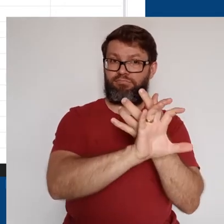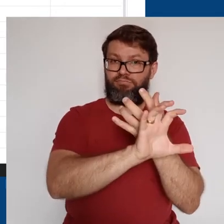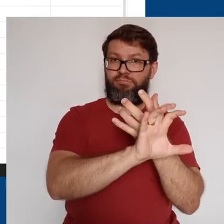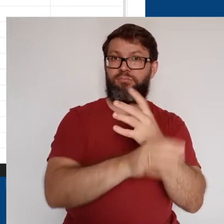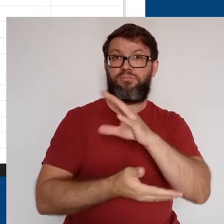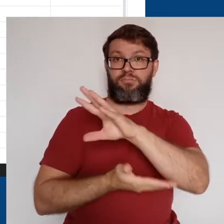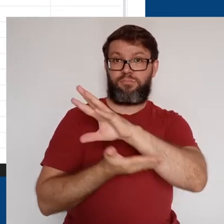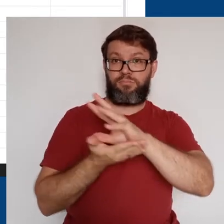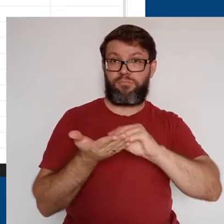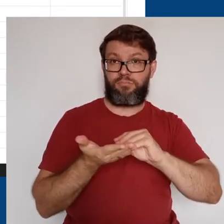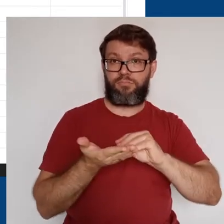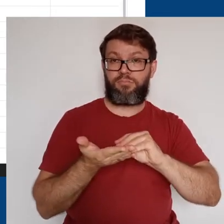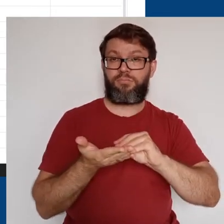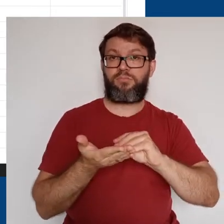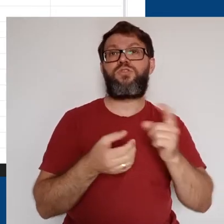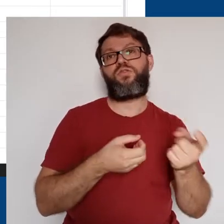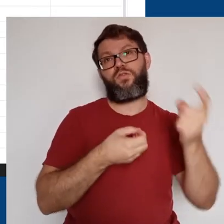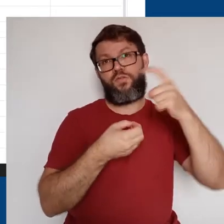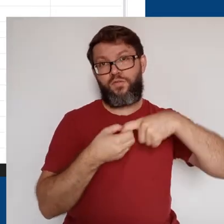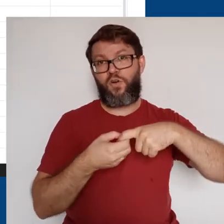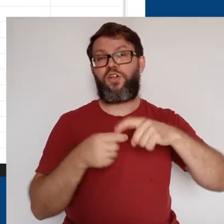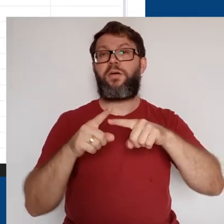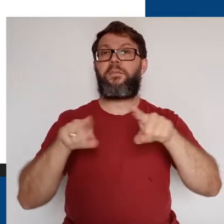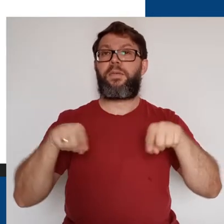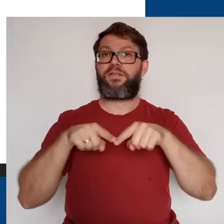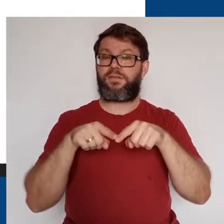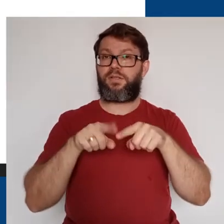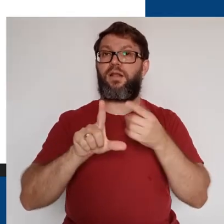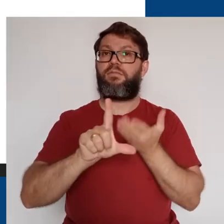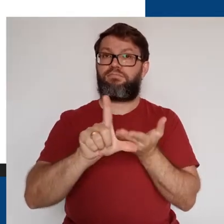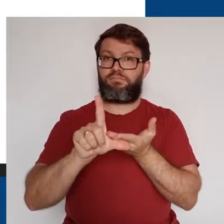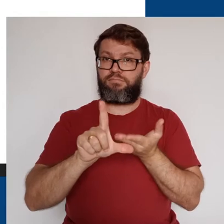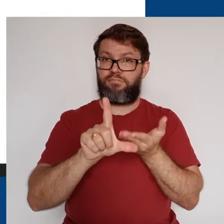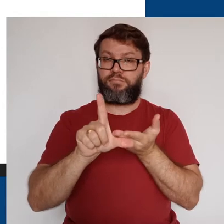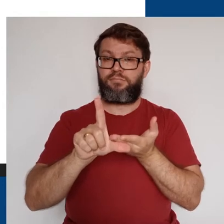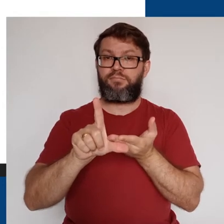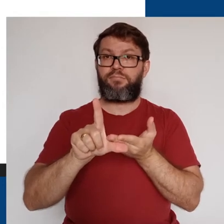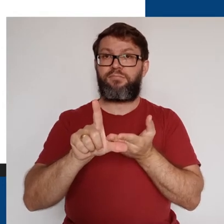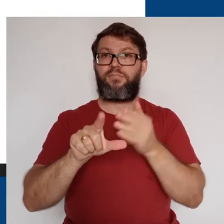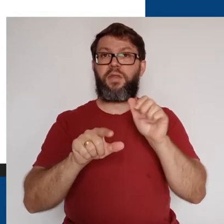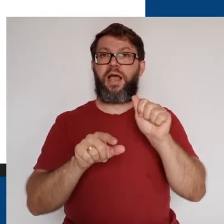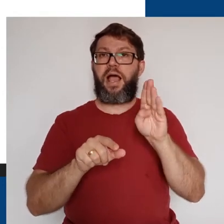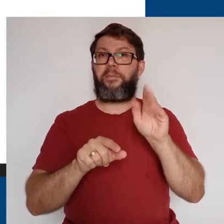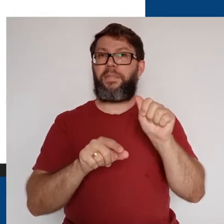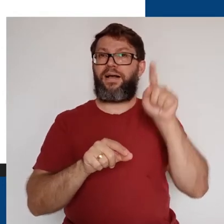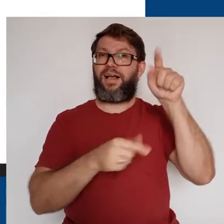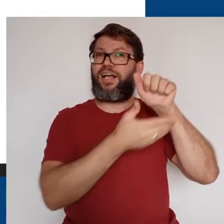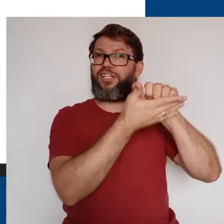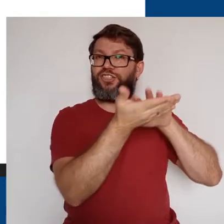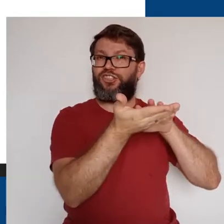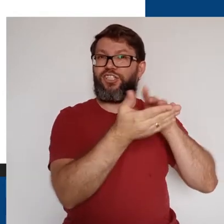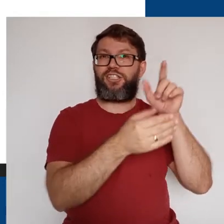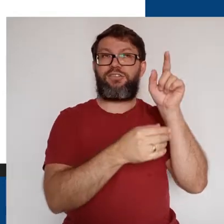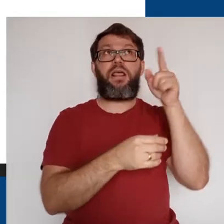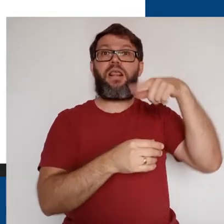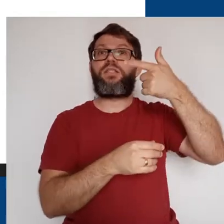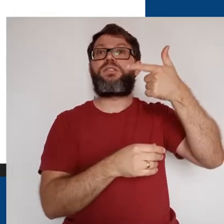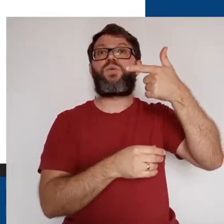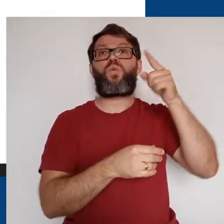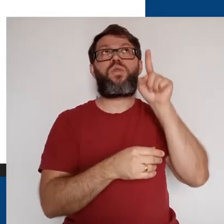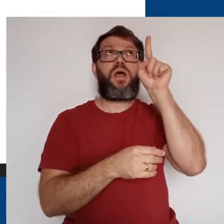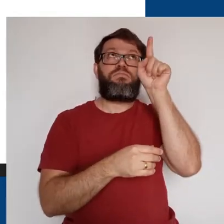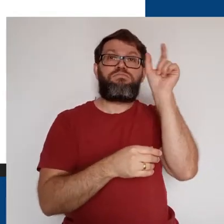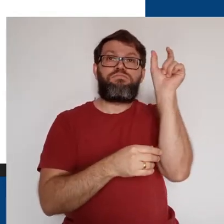copiado, voltamos para a sala do Google Classroom e, na aba Atividades, a segunda